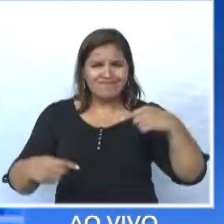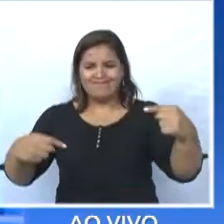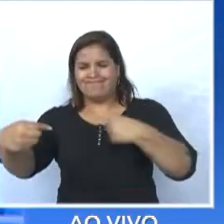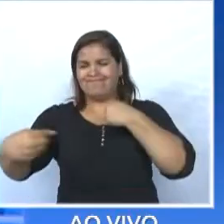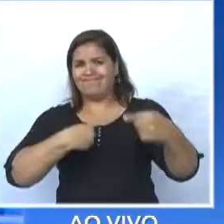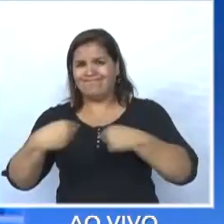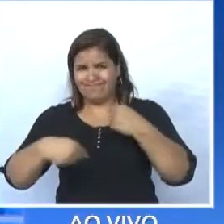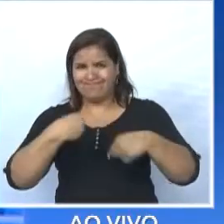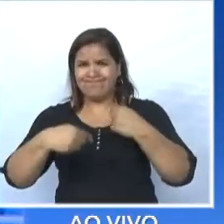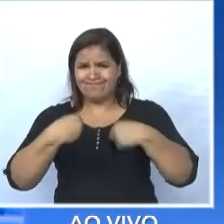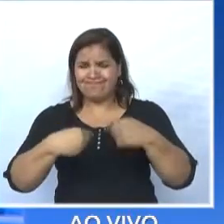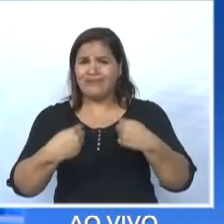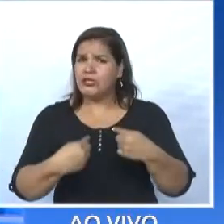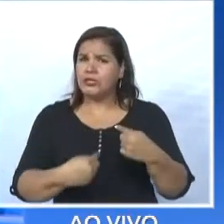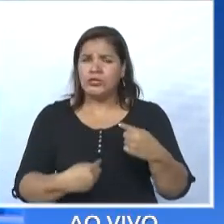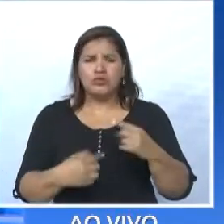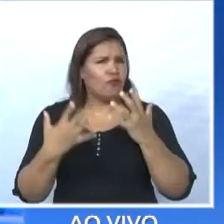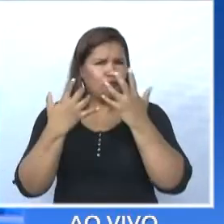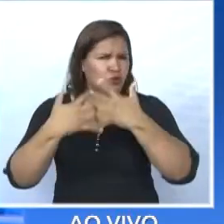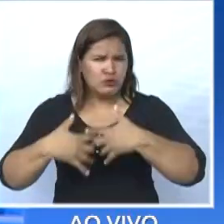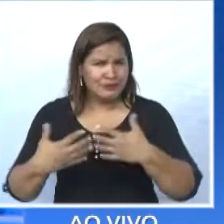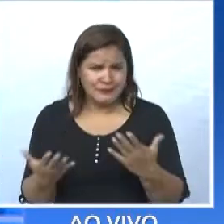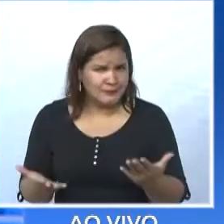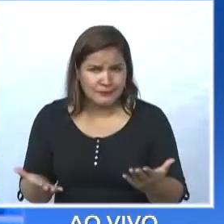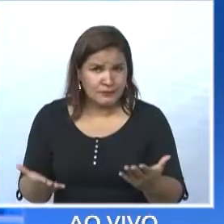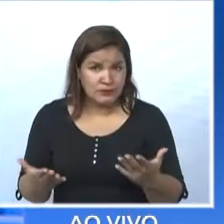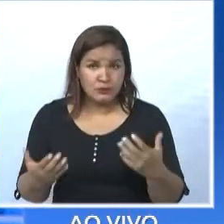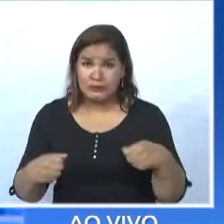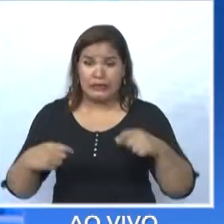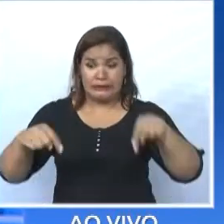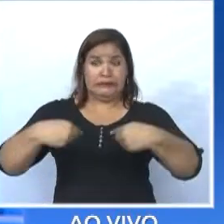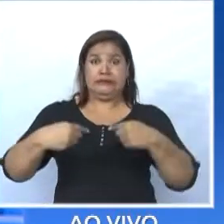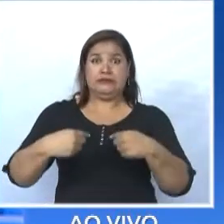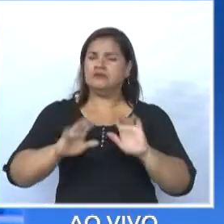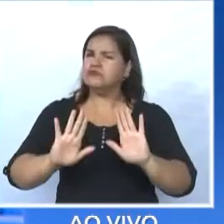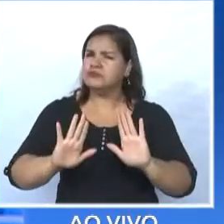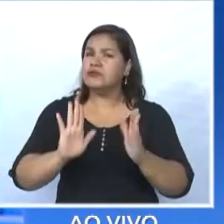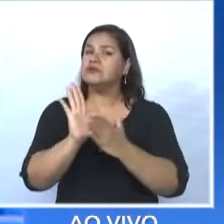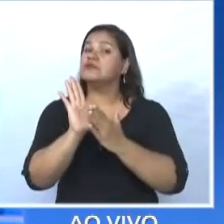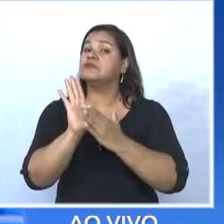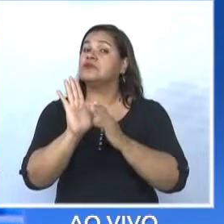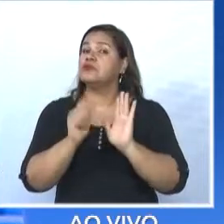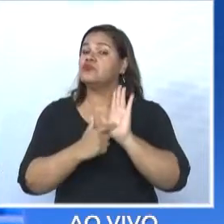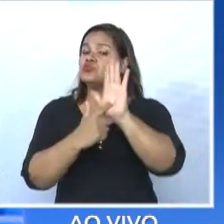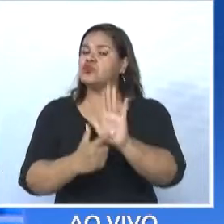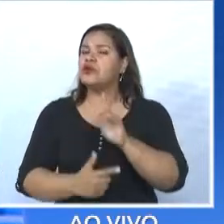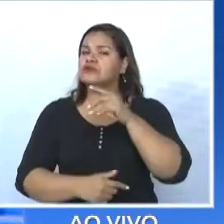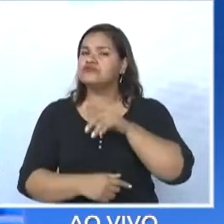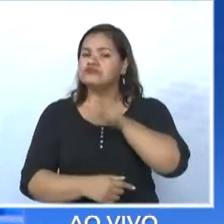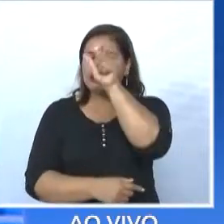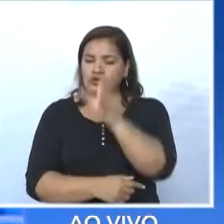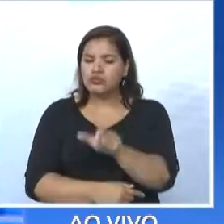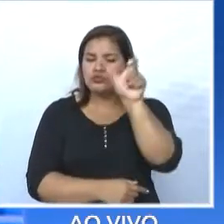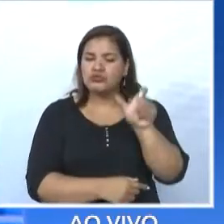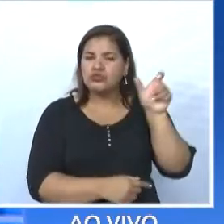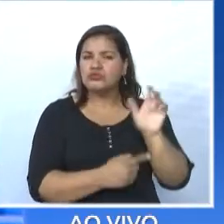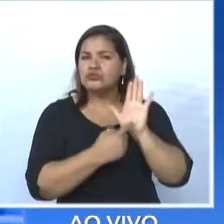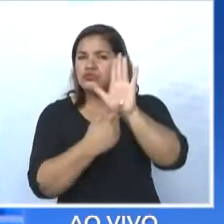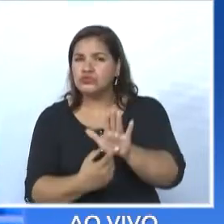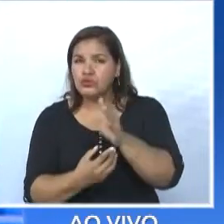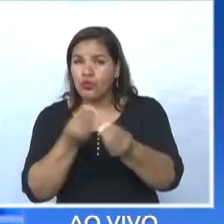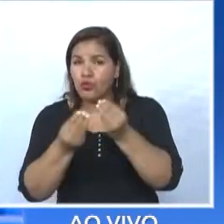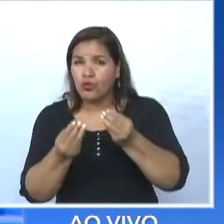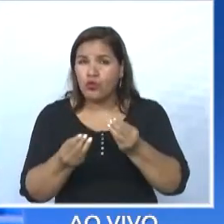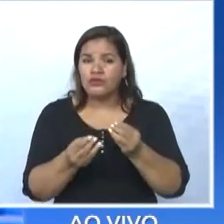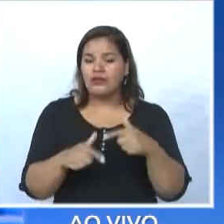coisa não funciona assim. Nós não precisamos de ataque, nós precisamos de proposta, nós precisamos mostrar para as pessoas qual é o nosso caminho, como a gente vai trabalhar e de que maneira nós